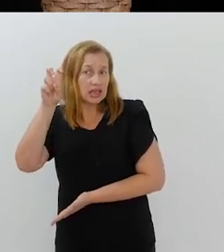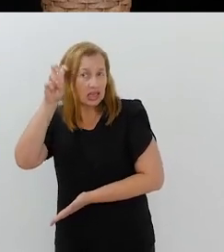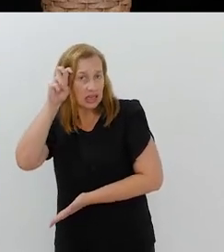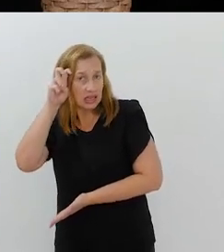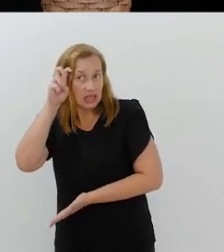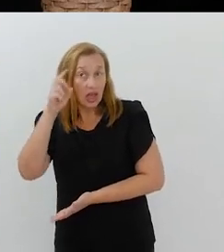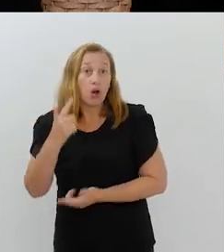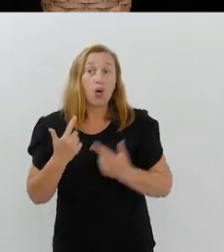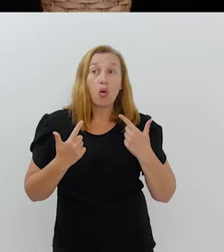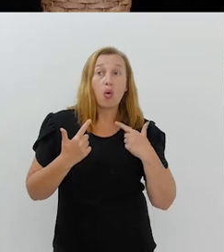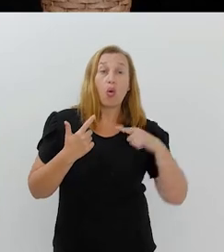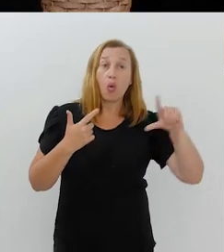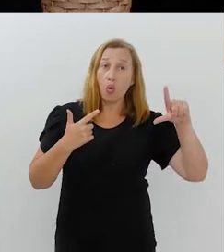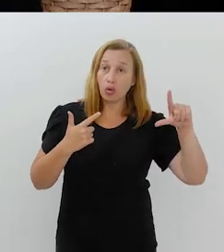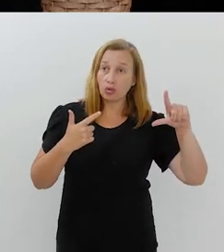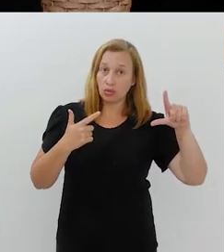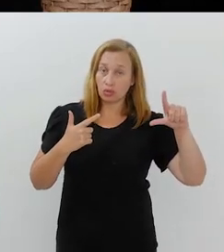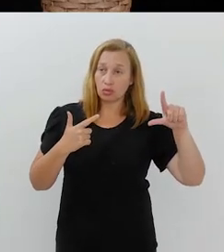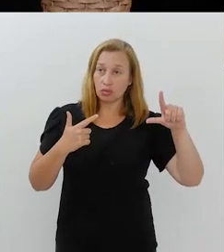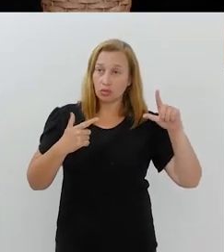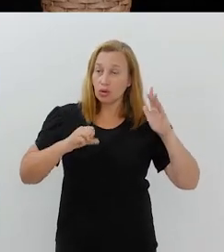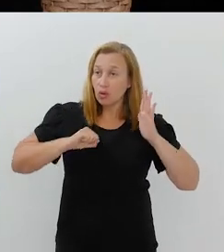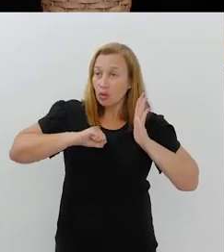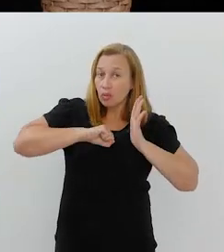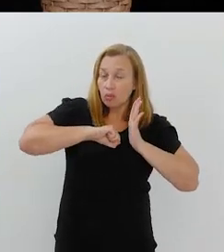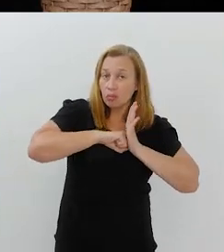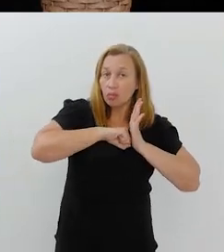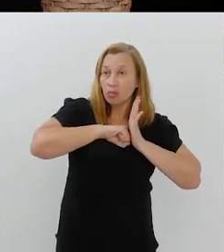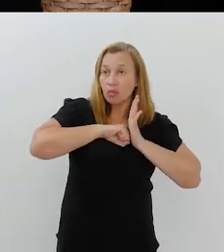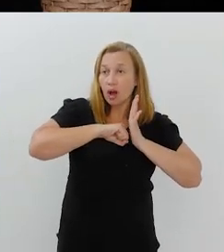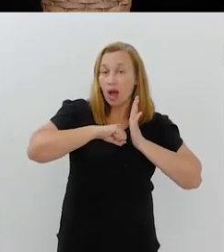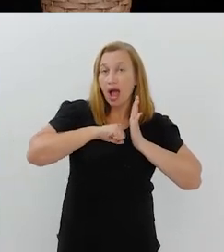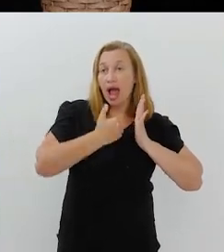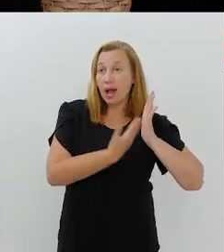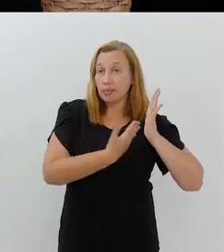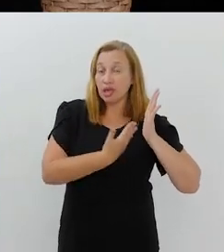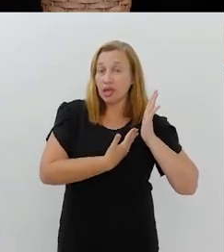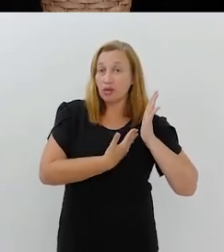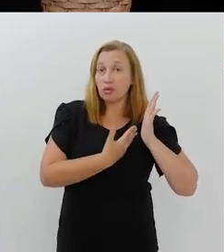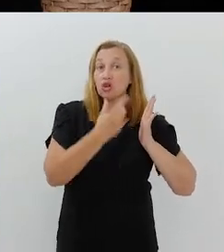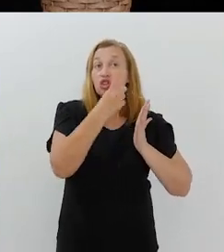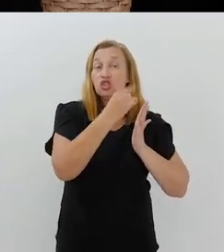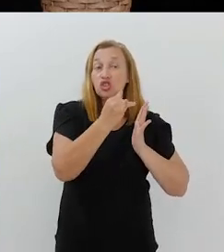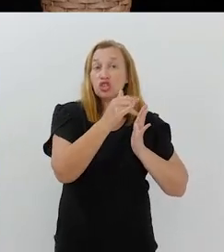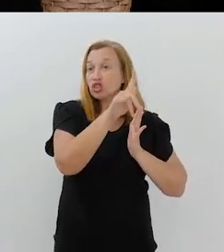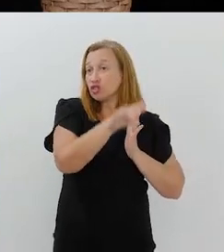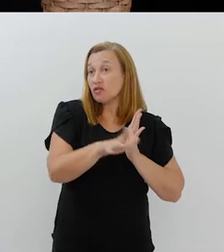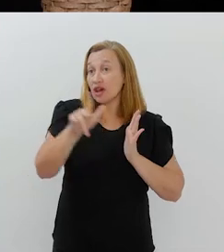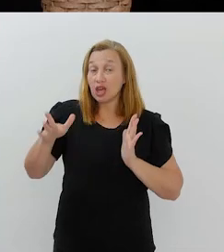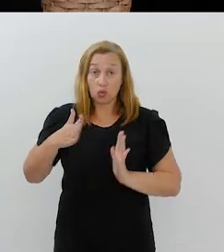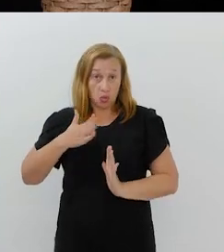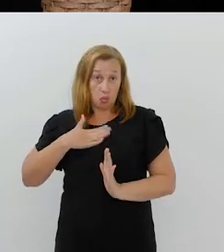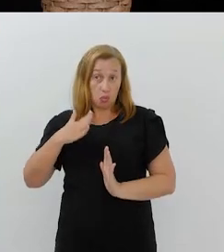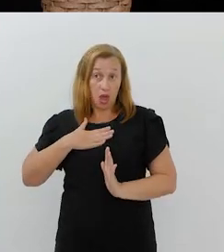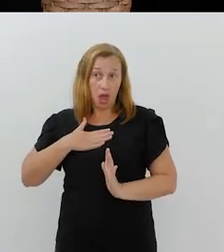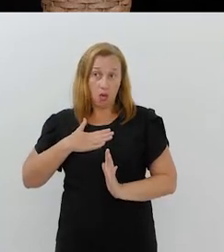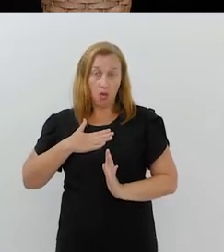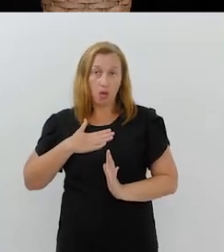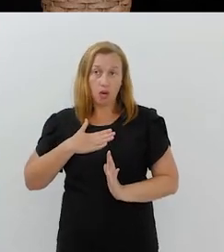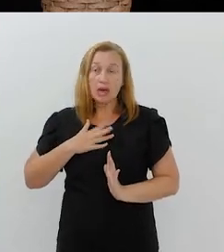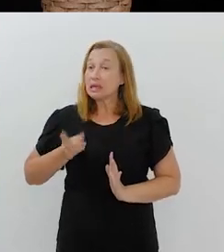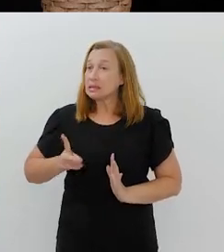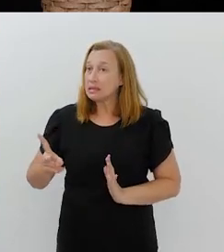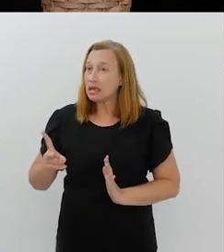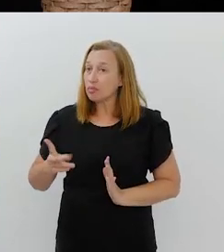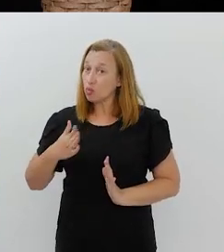Tinha amigo meu que terça e quinta já me bloqueava, porque eu ia ligar para pedir, está faltando um arroz, está faltando isso. E